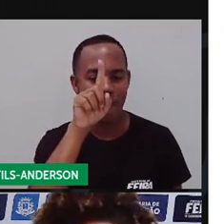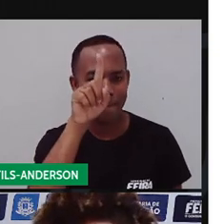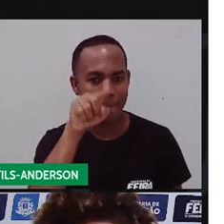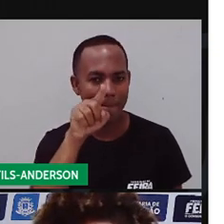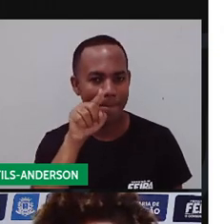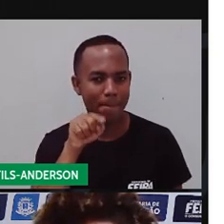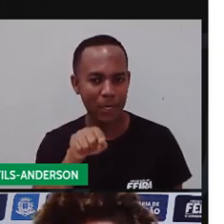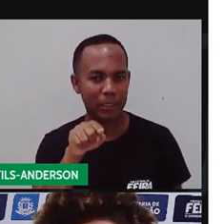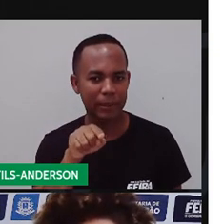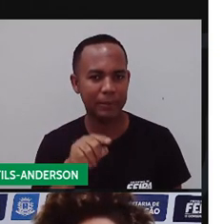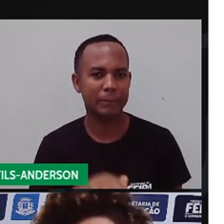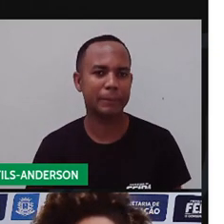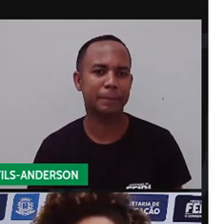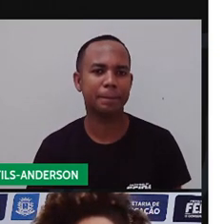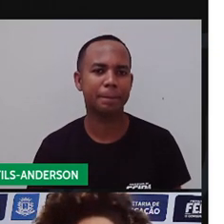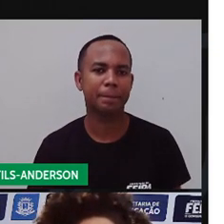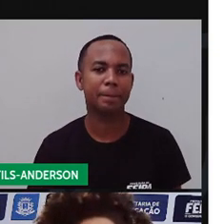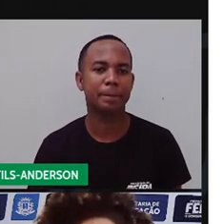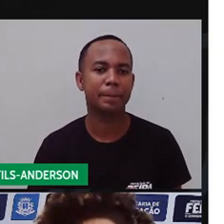Exclamação.